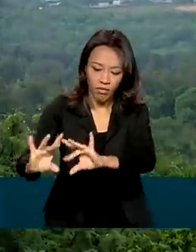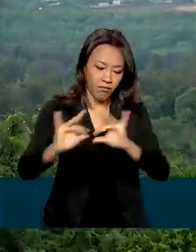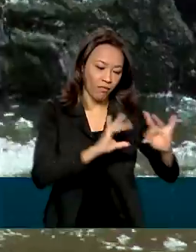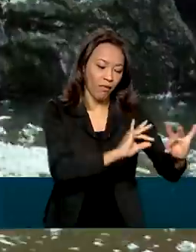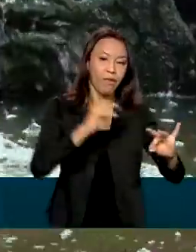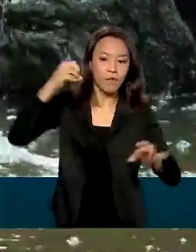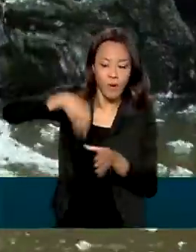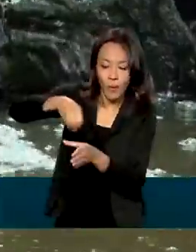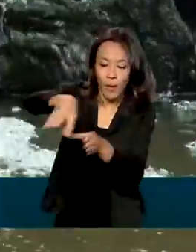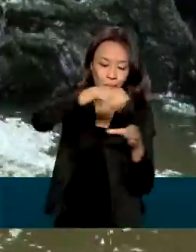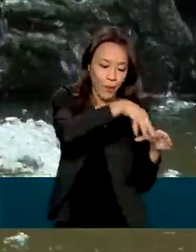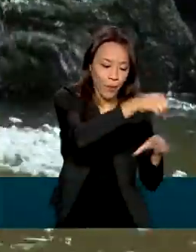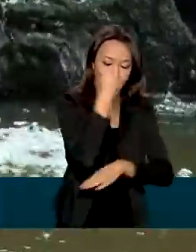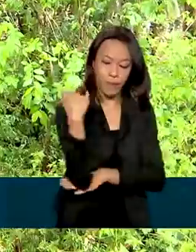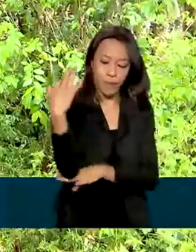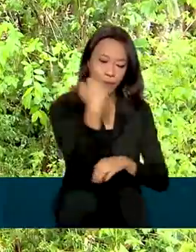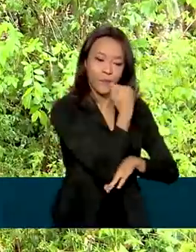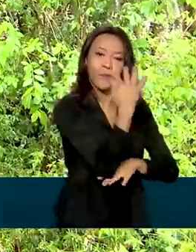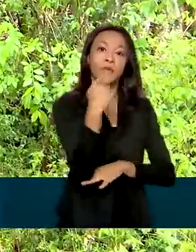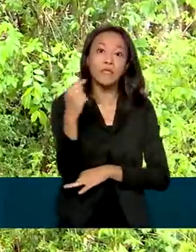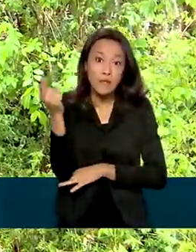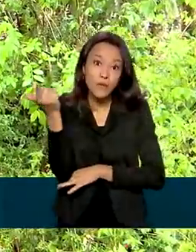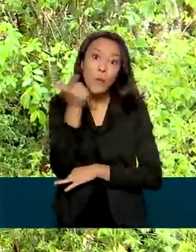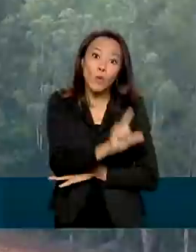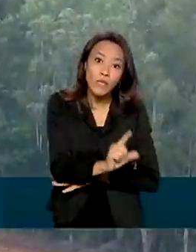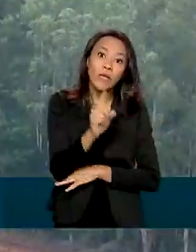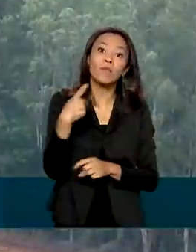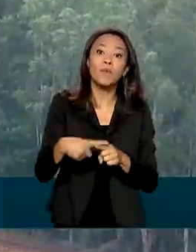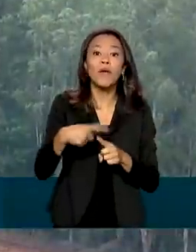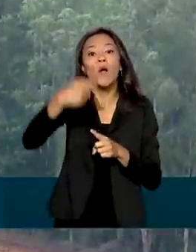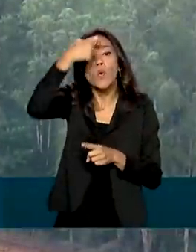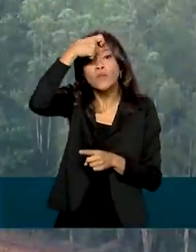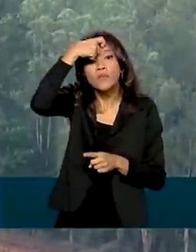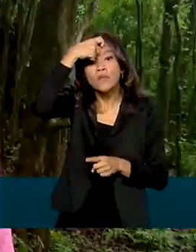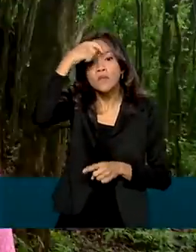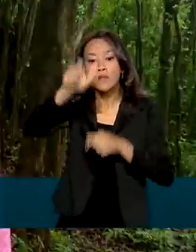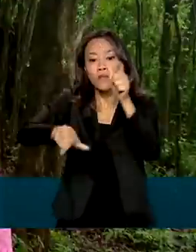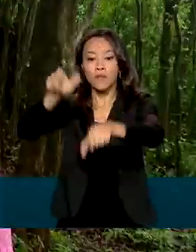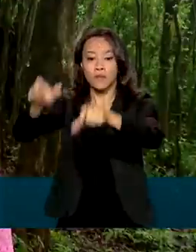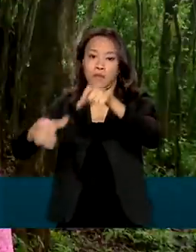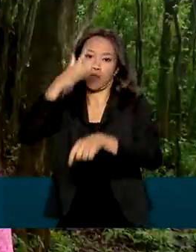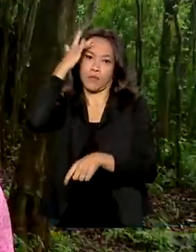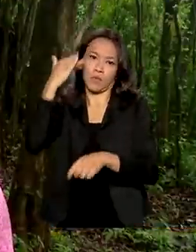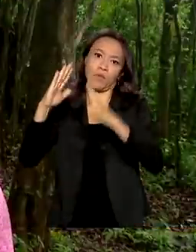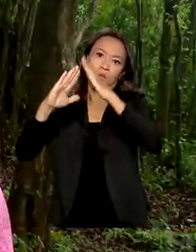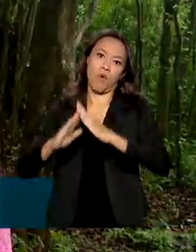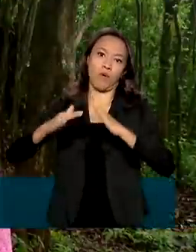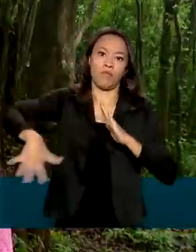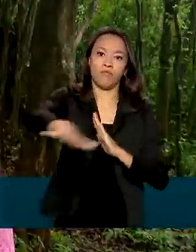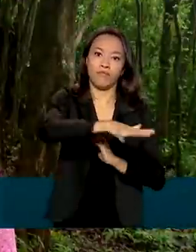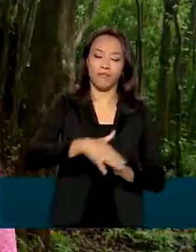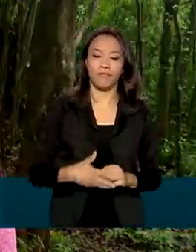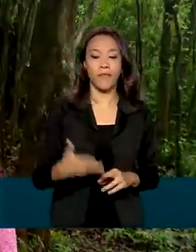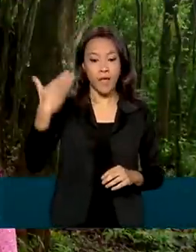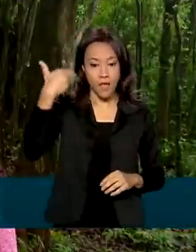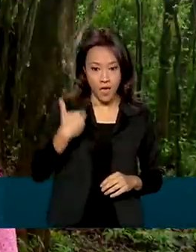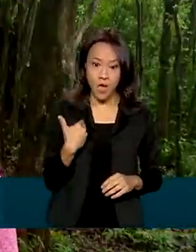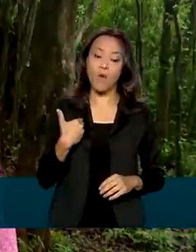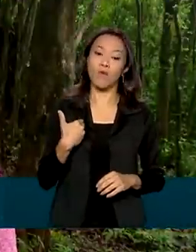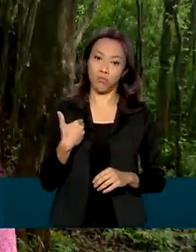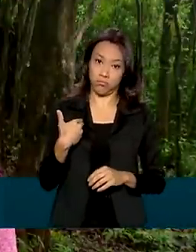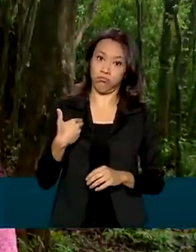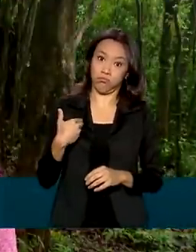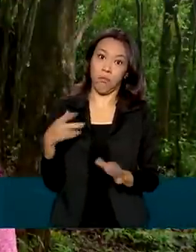ambiental só foi possível com a conscientização dos fazendeiros da região. Eu sou proprietário, mas eu não sou dono.